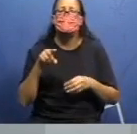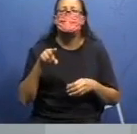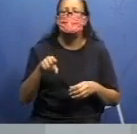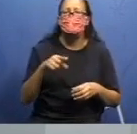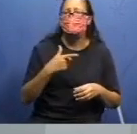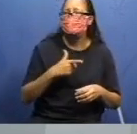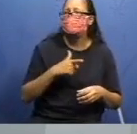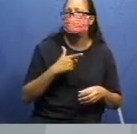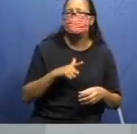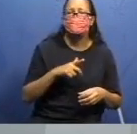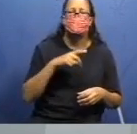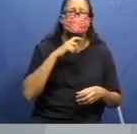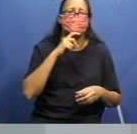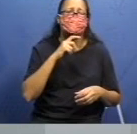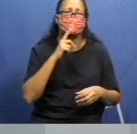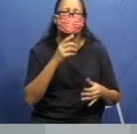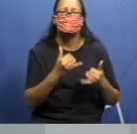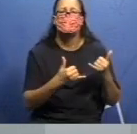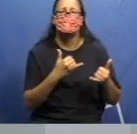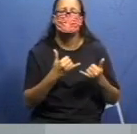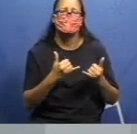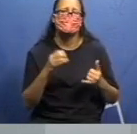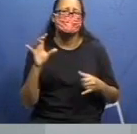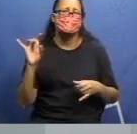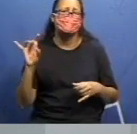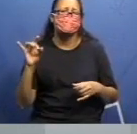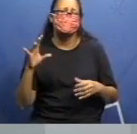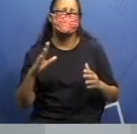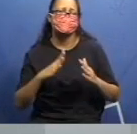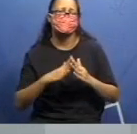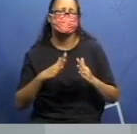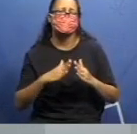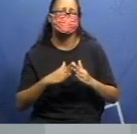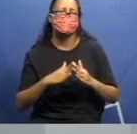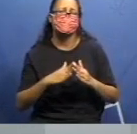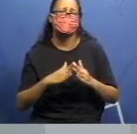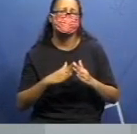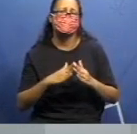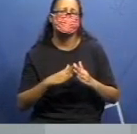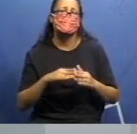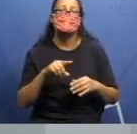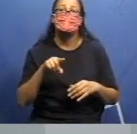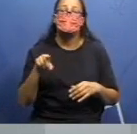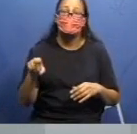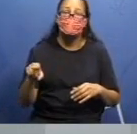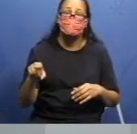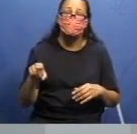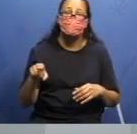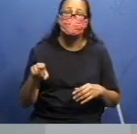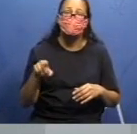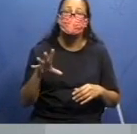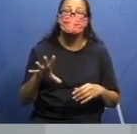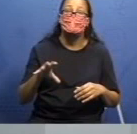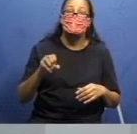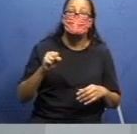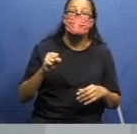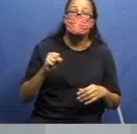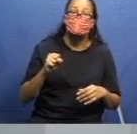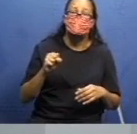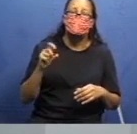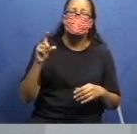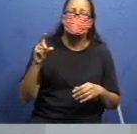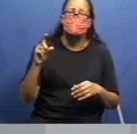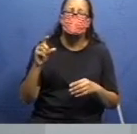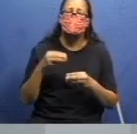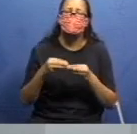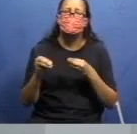você está sozinho na sua casa, e você não tem ninguém para brincar junto, você vai tentar pegar todas as tampinhas no menor tempo possível. Então,